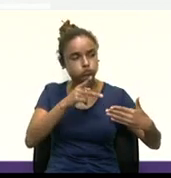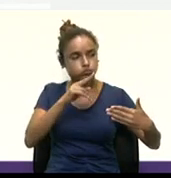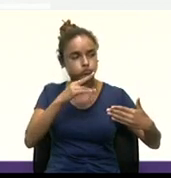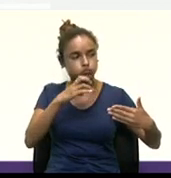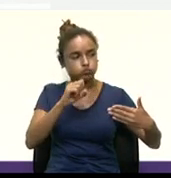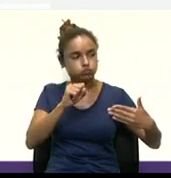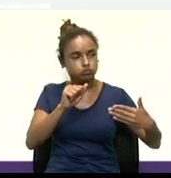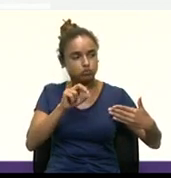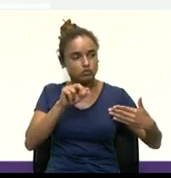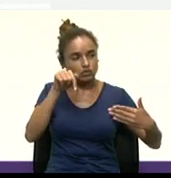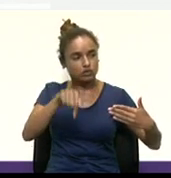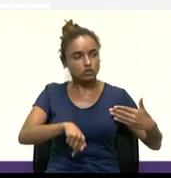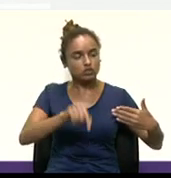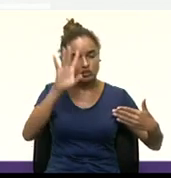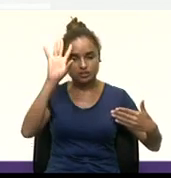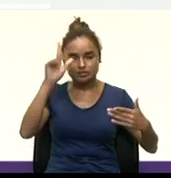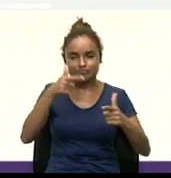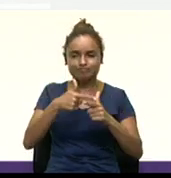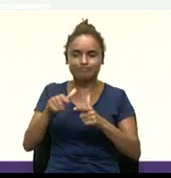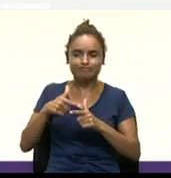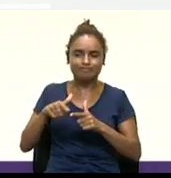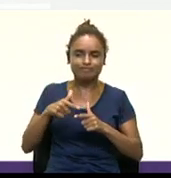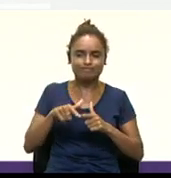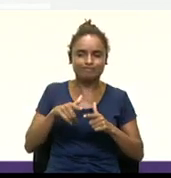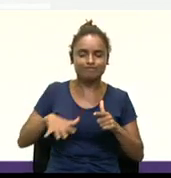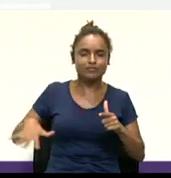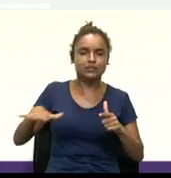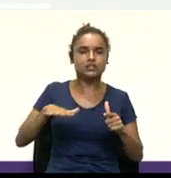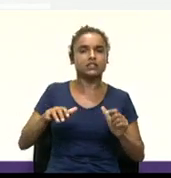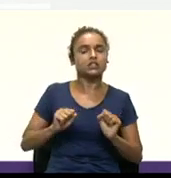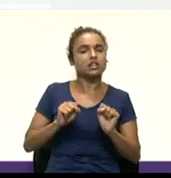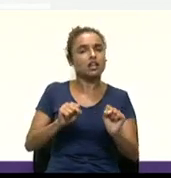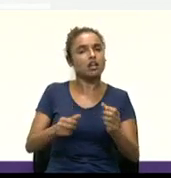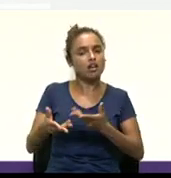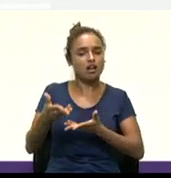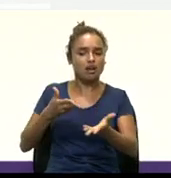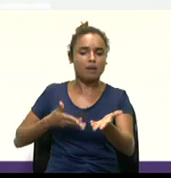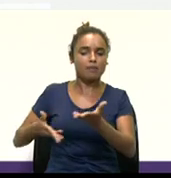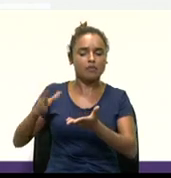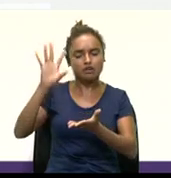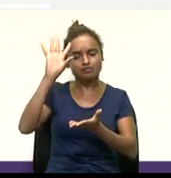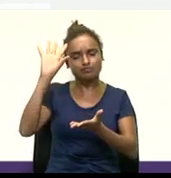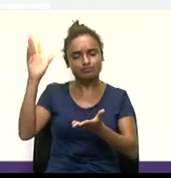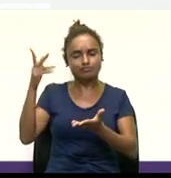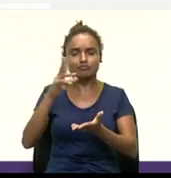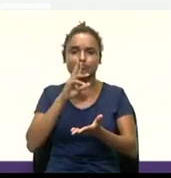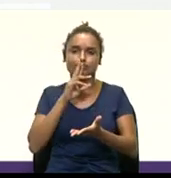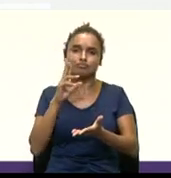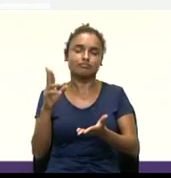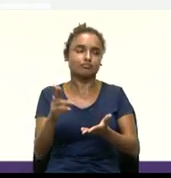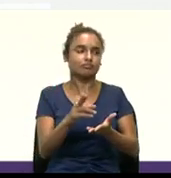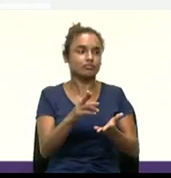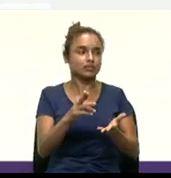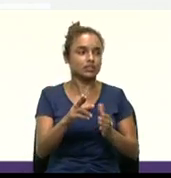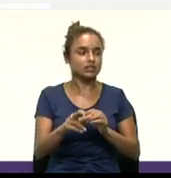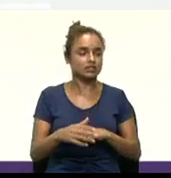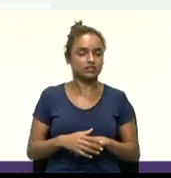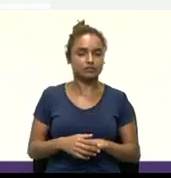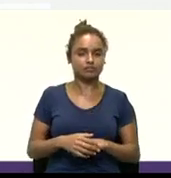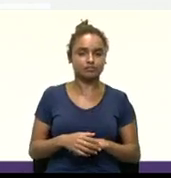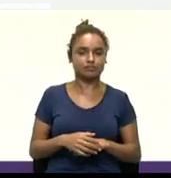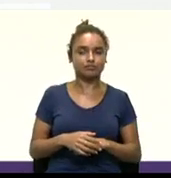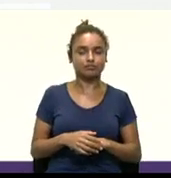aí um grande problema para poder, então, resultar, né, então, essa,